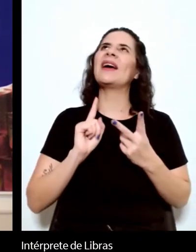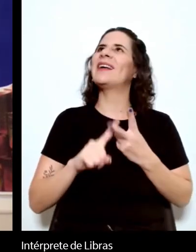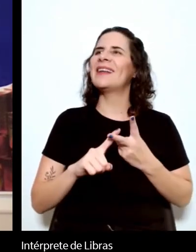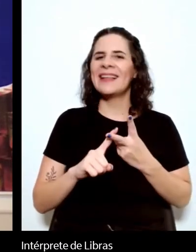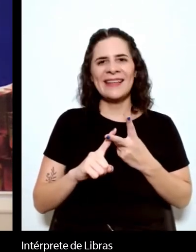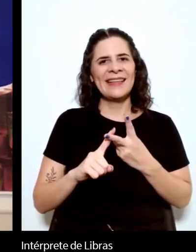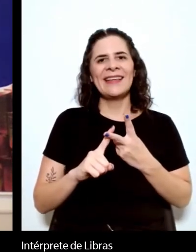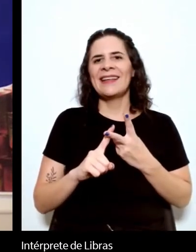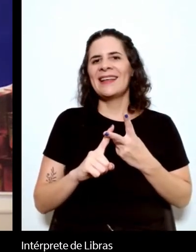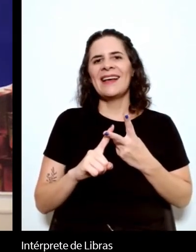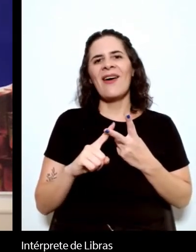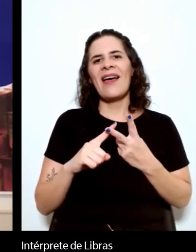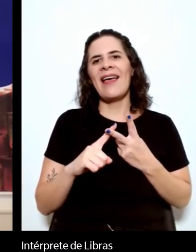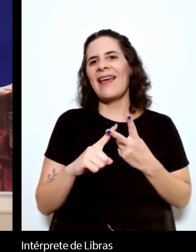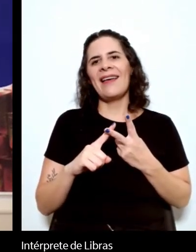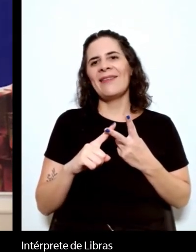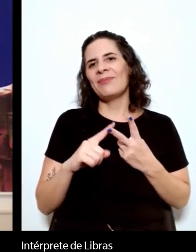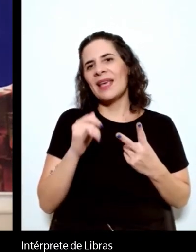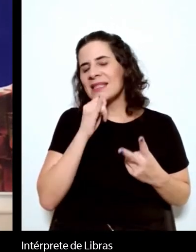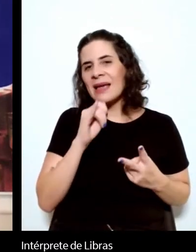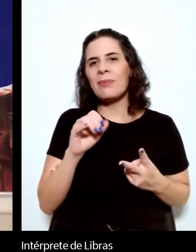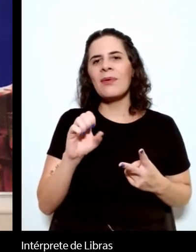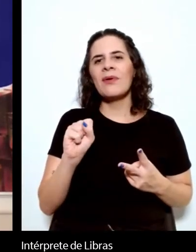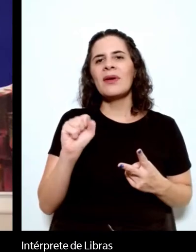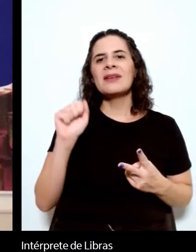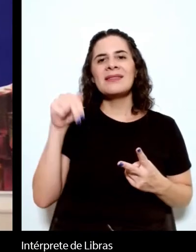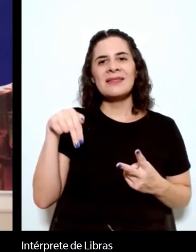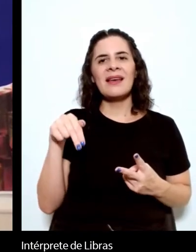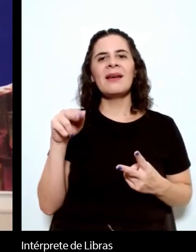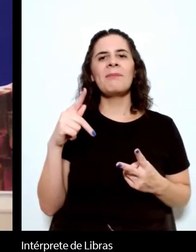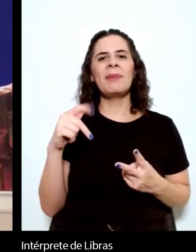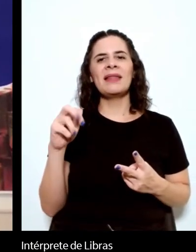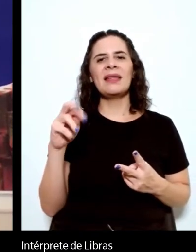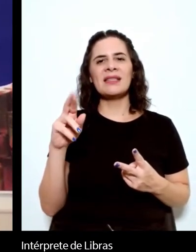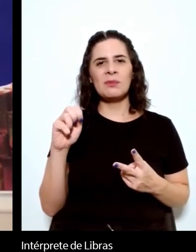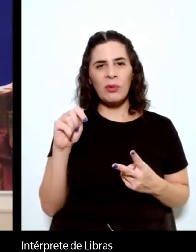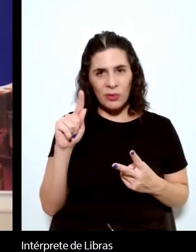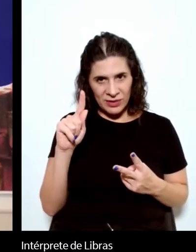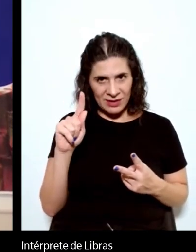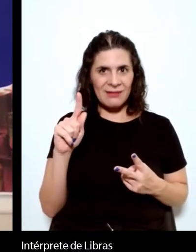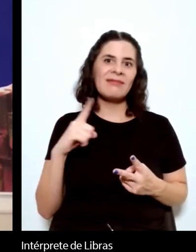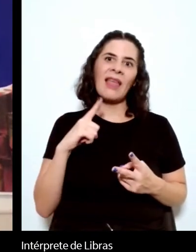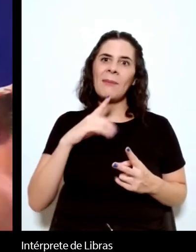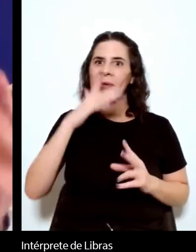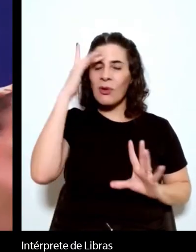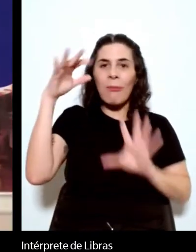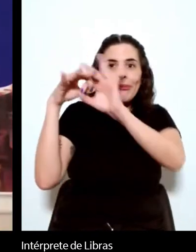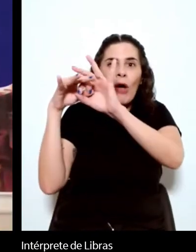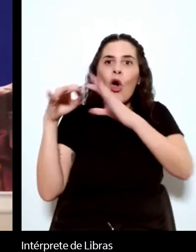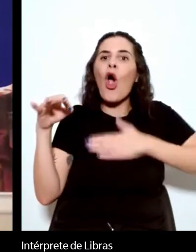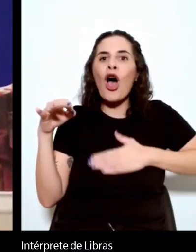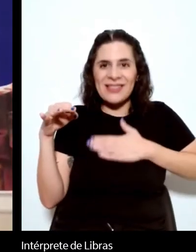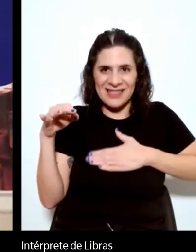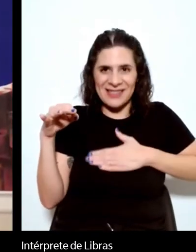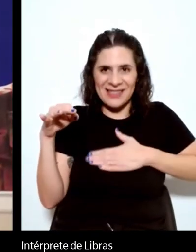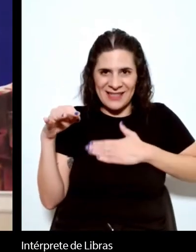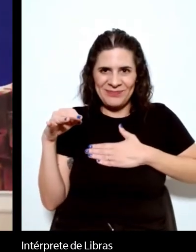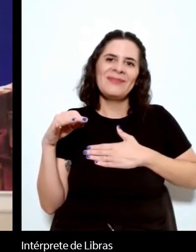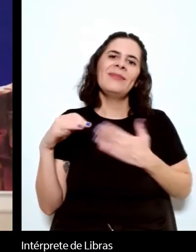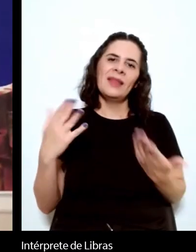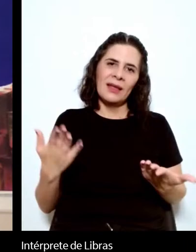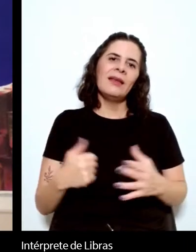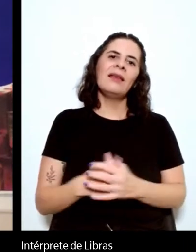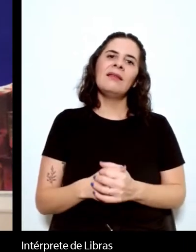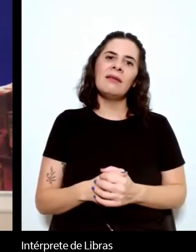São Petersburgo, de Dostoviesk, etc., Machado é autor de uma cidade e o cidade-palco-teatro dá